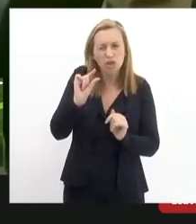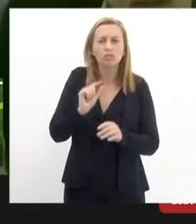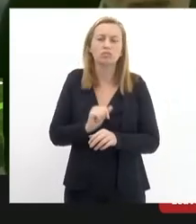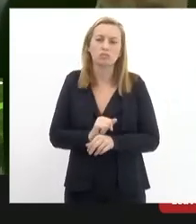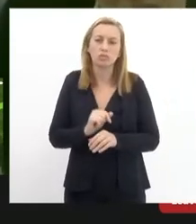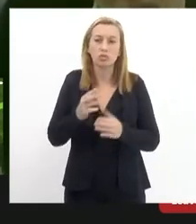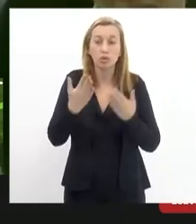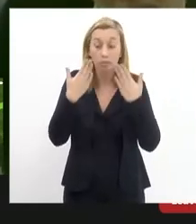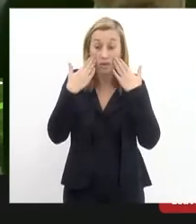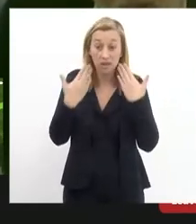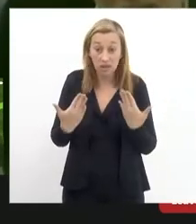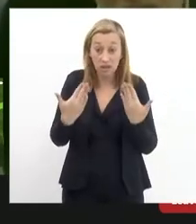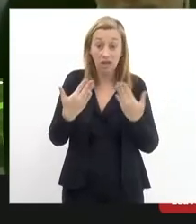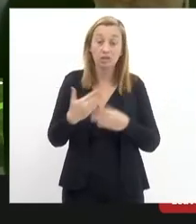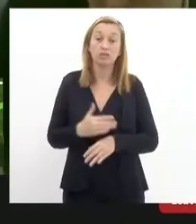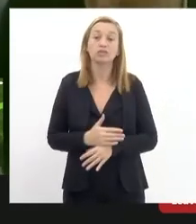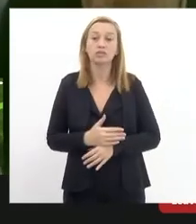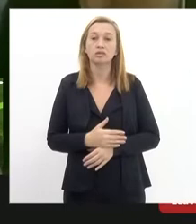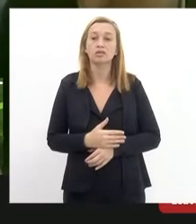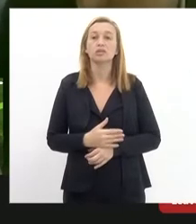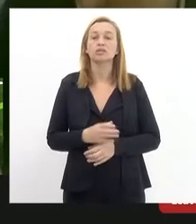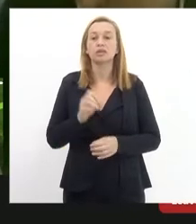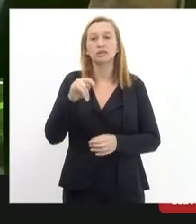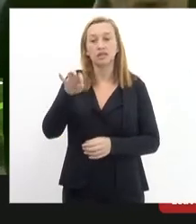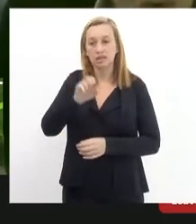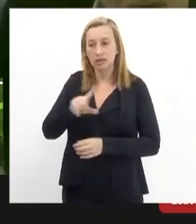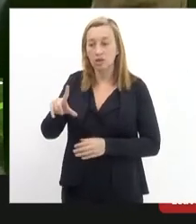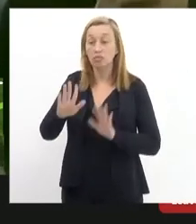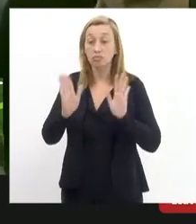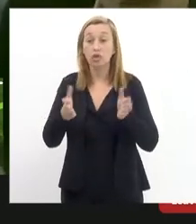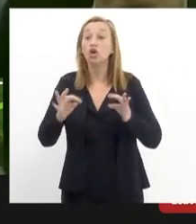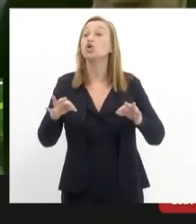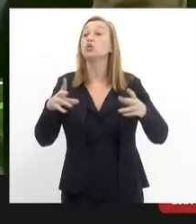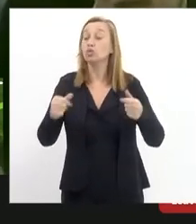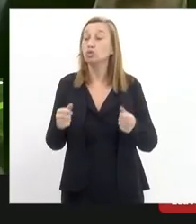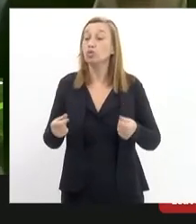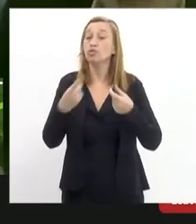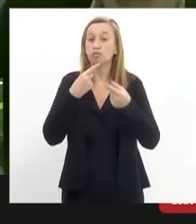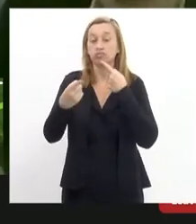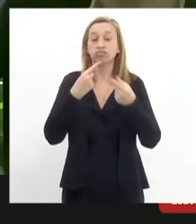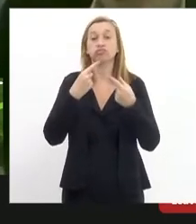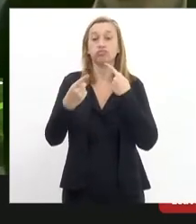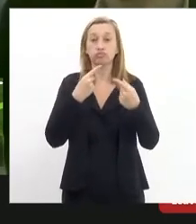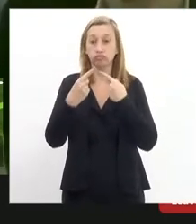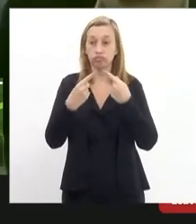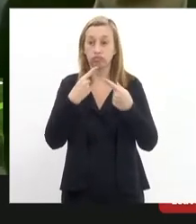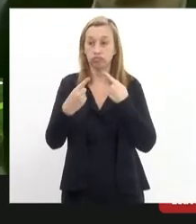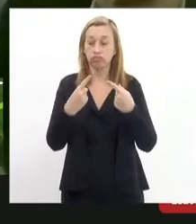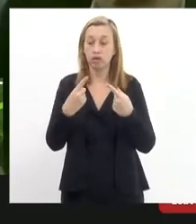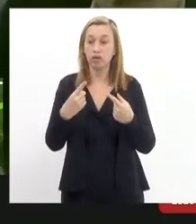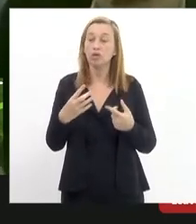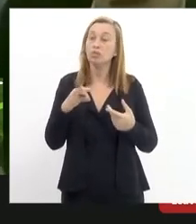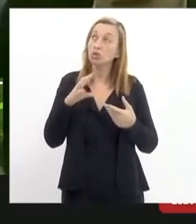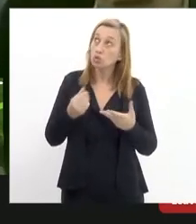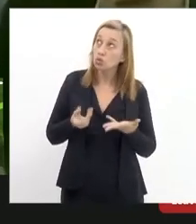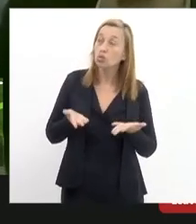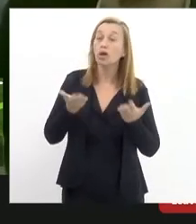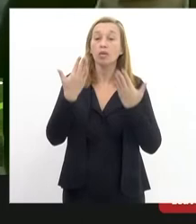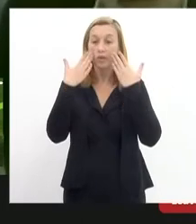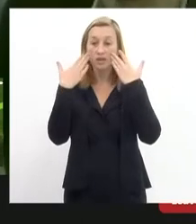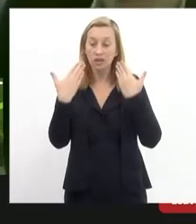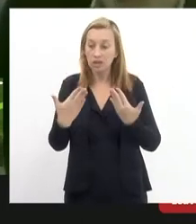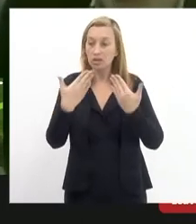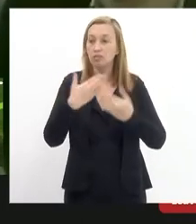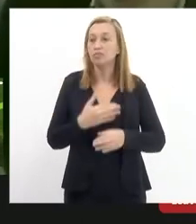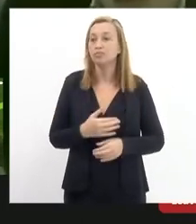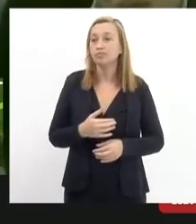apresentado por internet da central de tudo que foi debatido sobretudo na apresentação